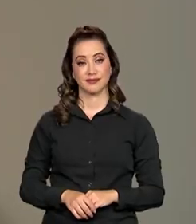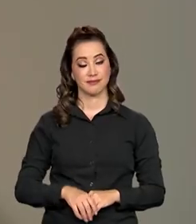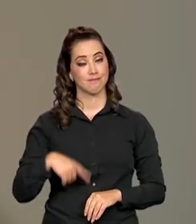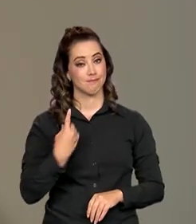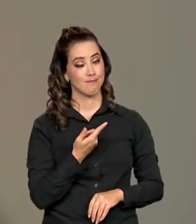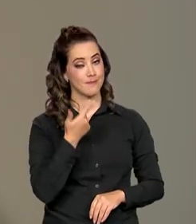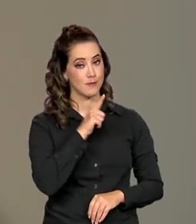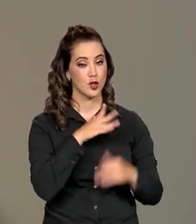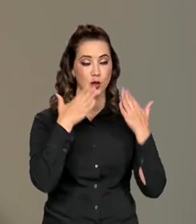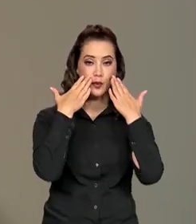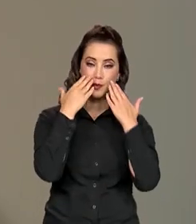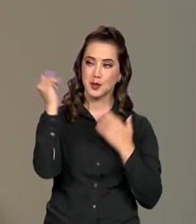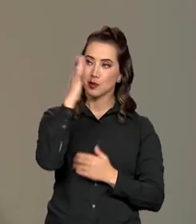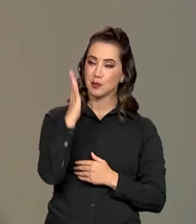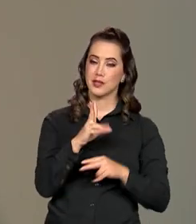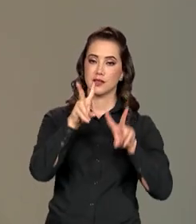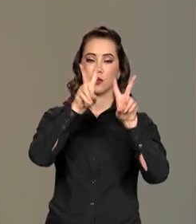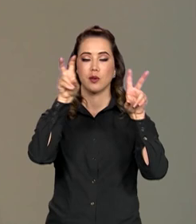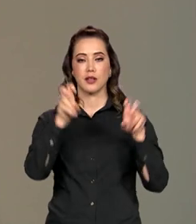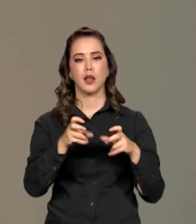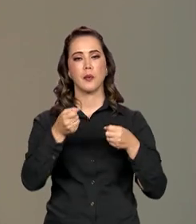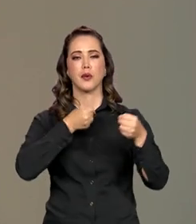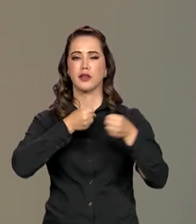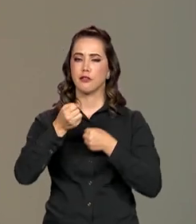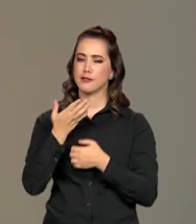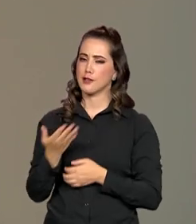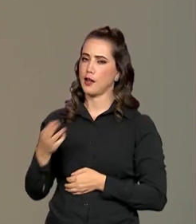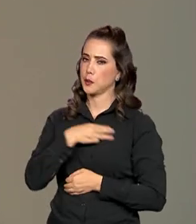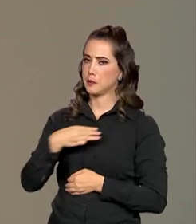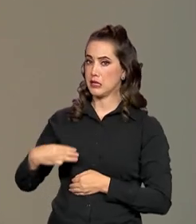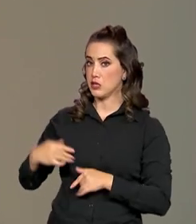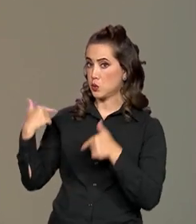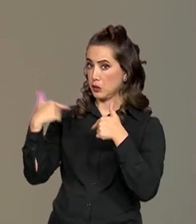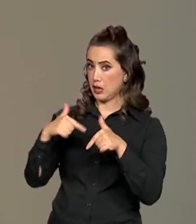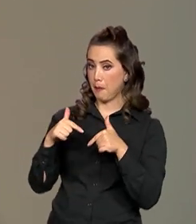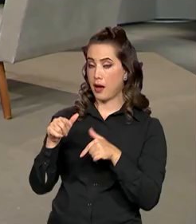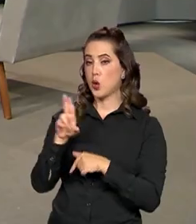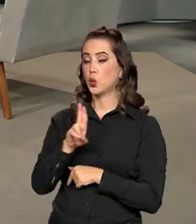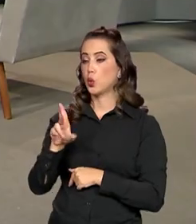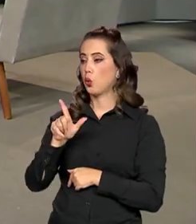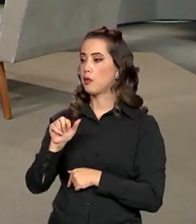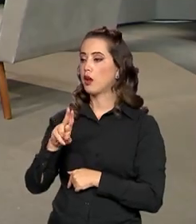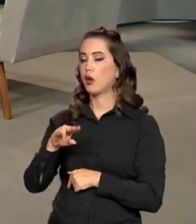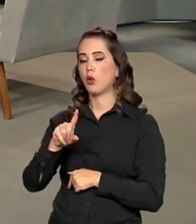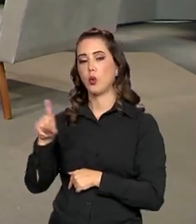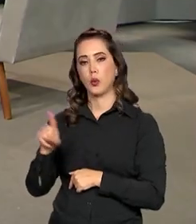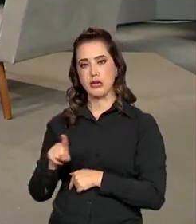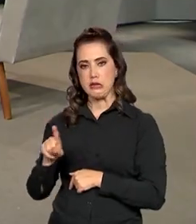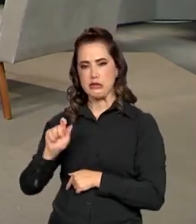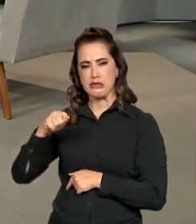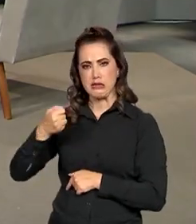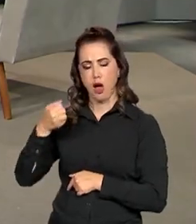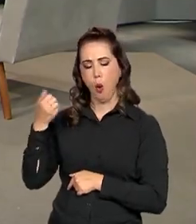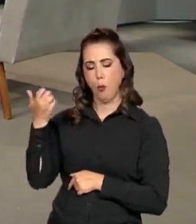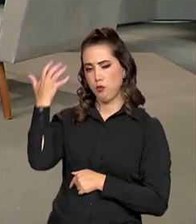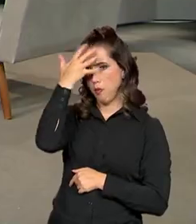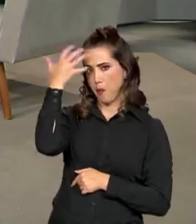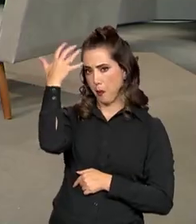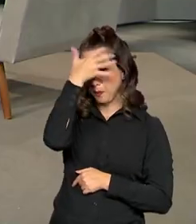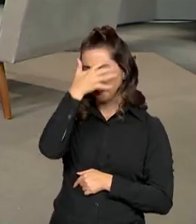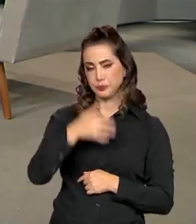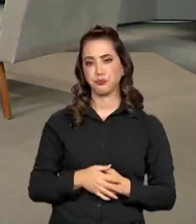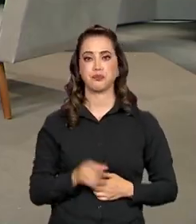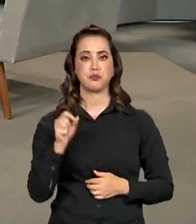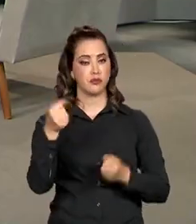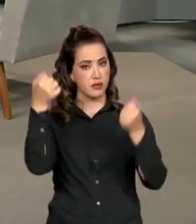Estamos de volta com o Brasil em Pauta, o entrevistado é o ministro do Trabalho e Emprego, Luiz Marinho. Bom, ministro, deixei essa pergunta para o senhor, que